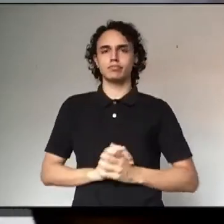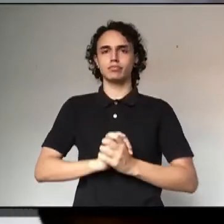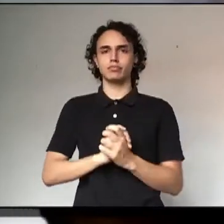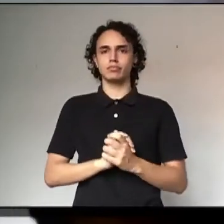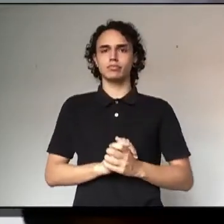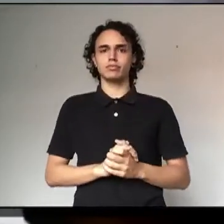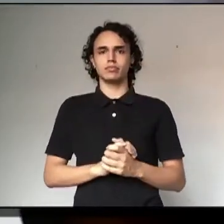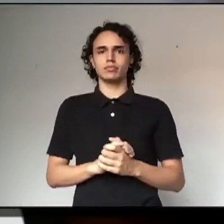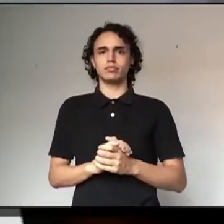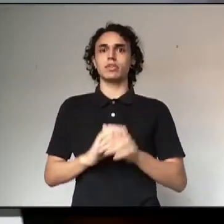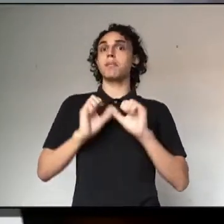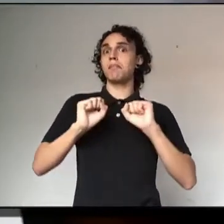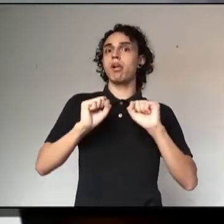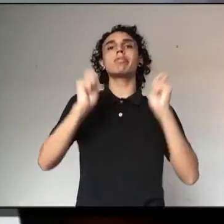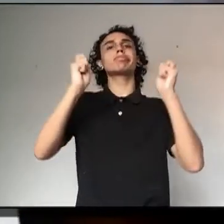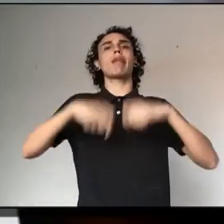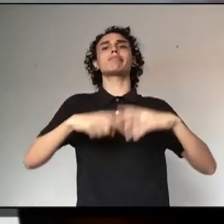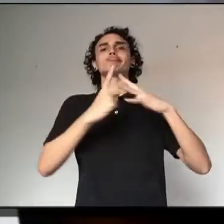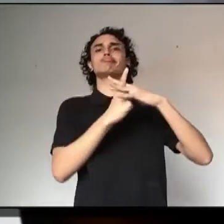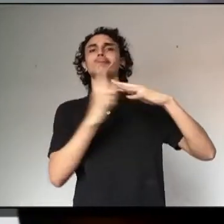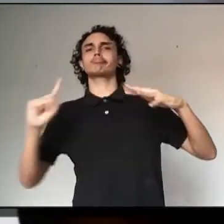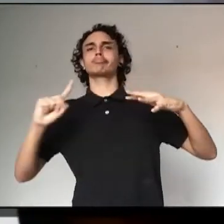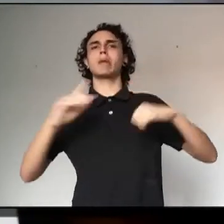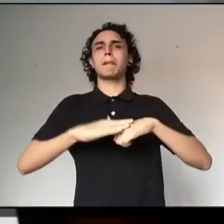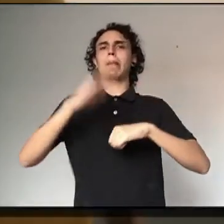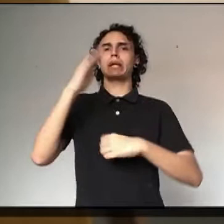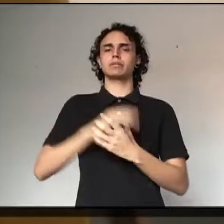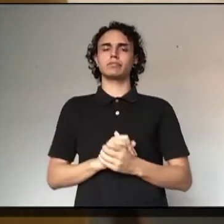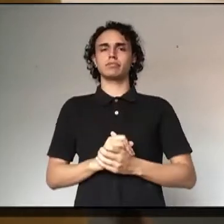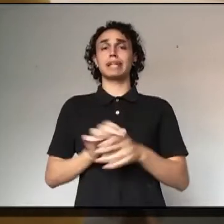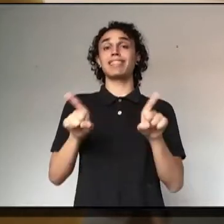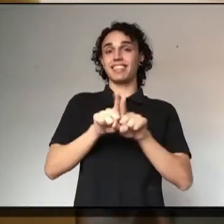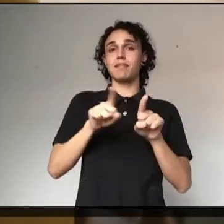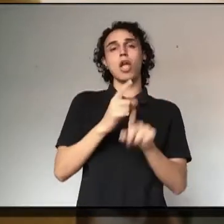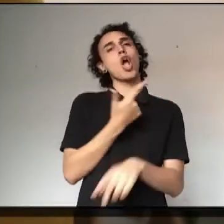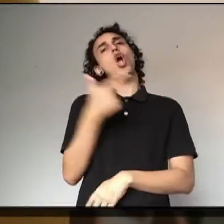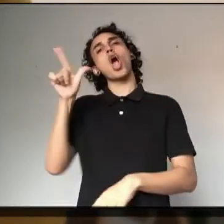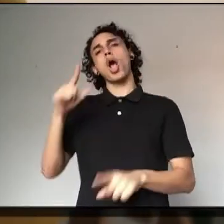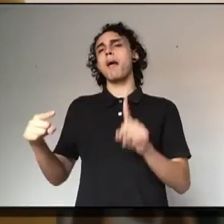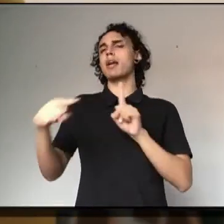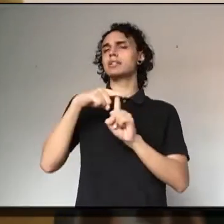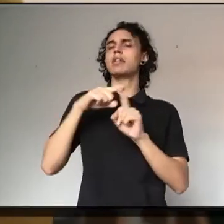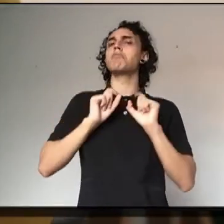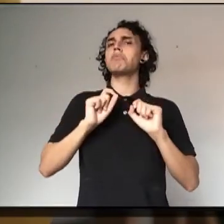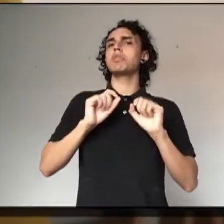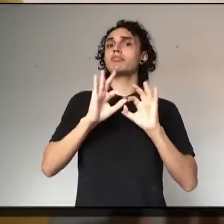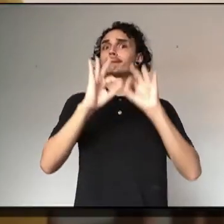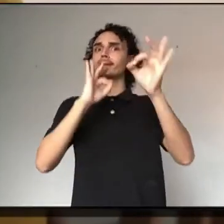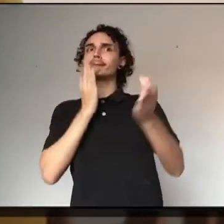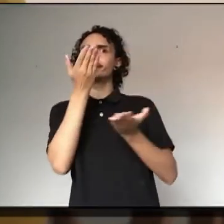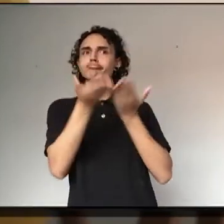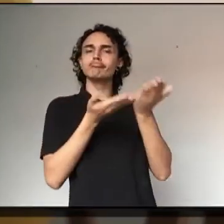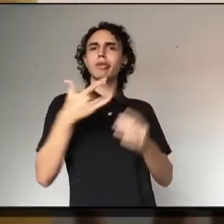naquele ponto onde você pode ter esse distanciamento sendo reforçado. Uma outra vantagem da telemedicina para uma